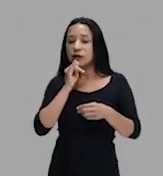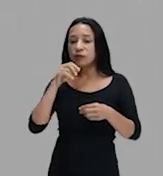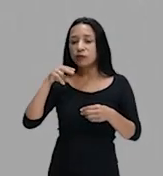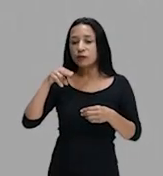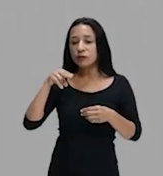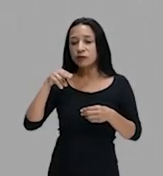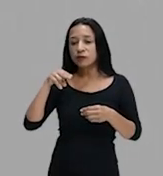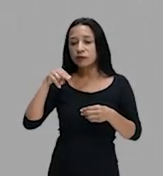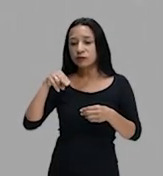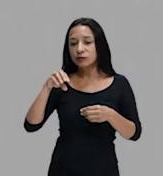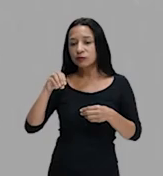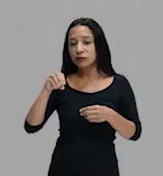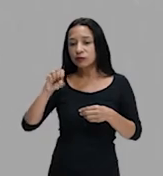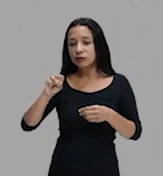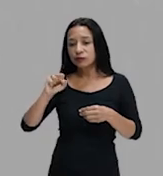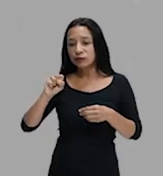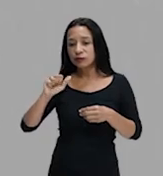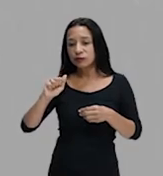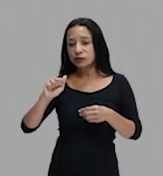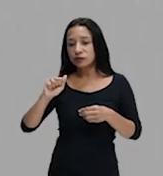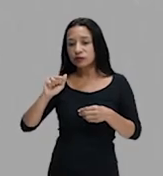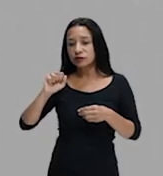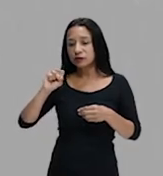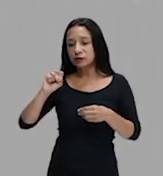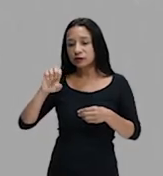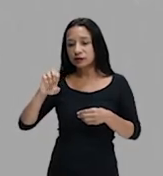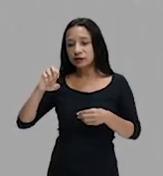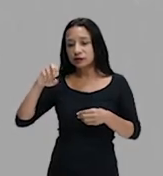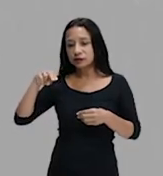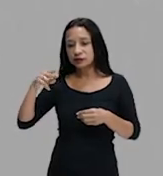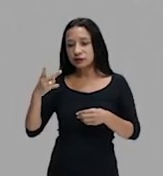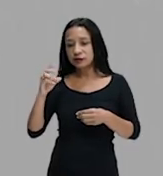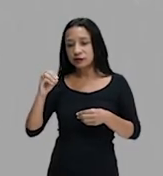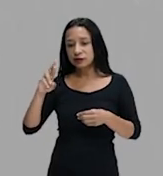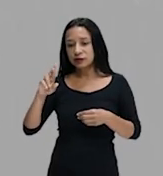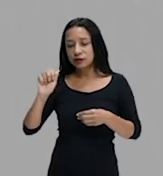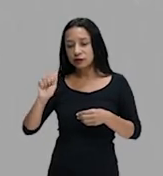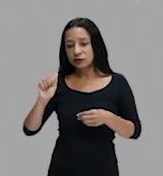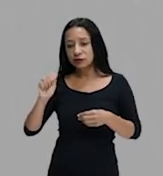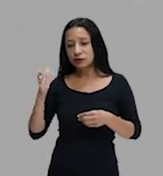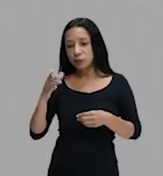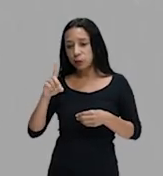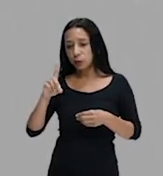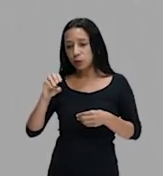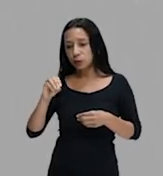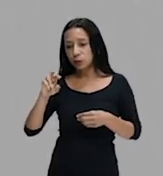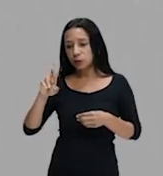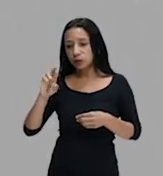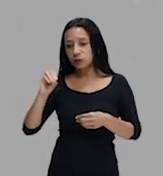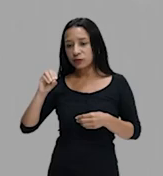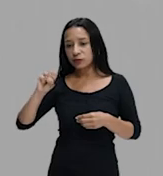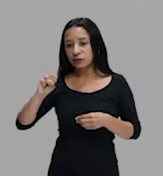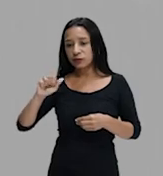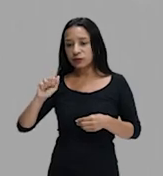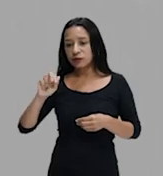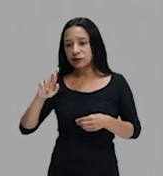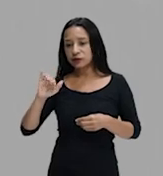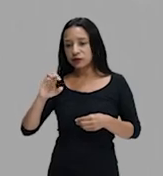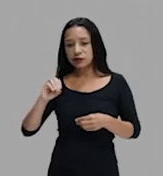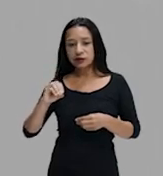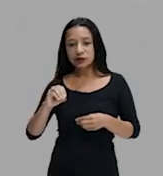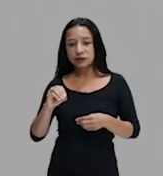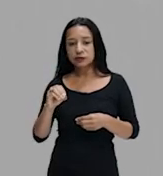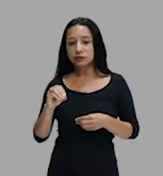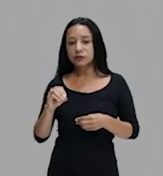Rosário, ou a mais conhecida Irmandade de São Benedito, onde nessas irmandades, esses